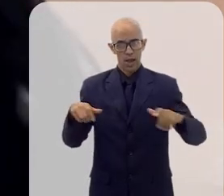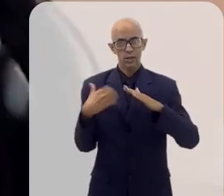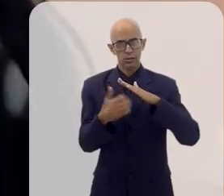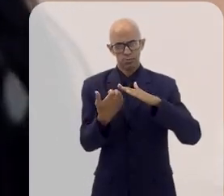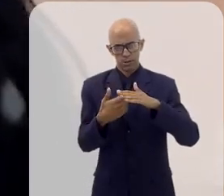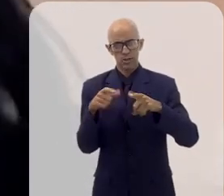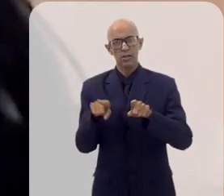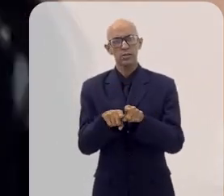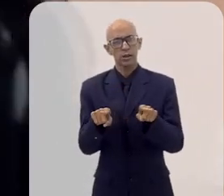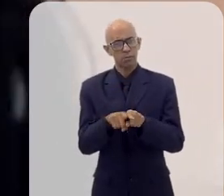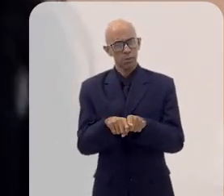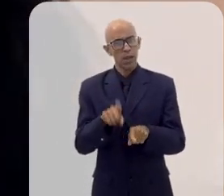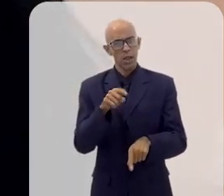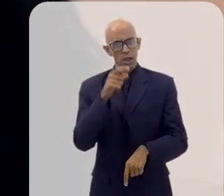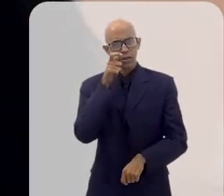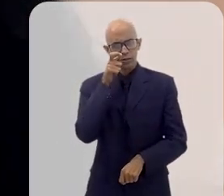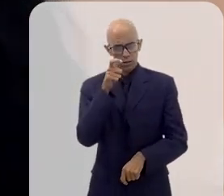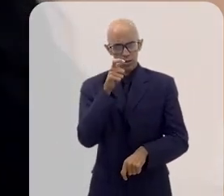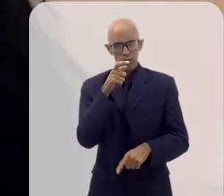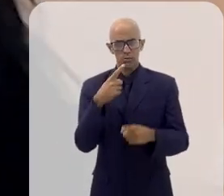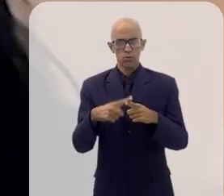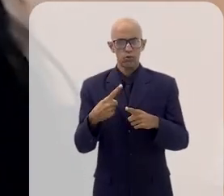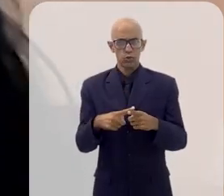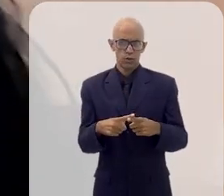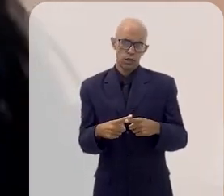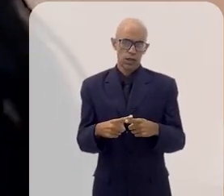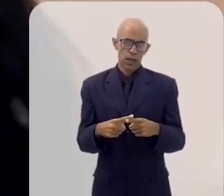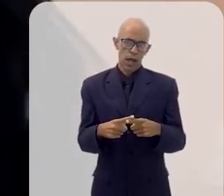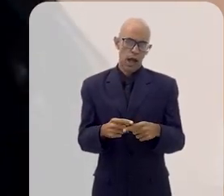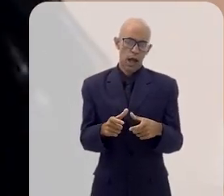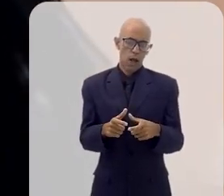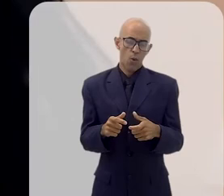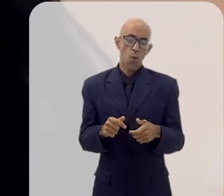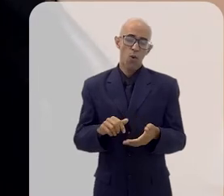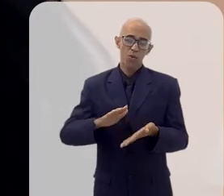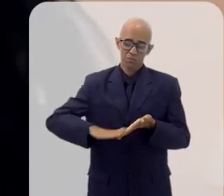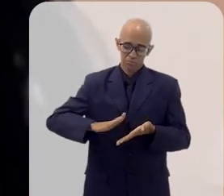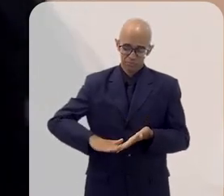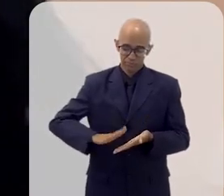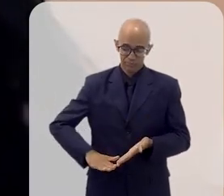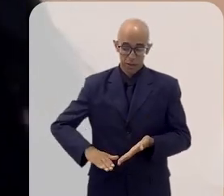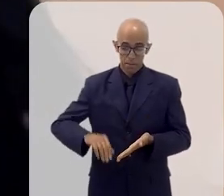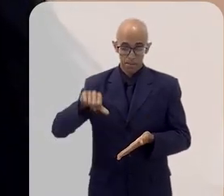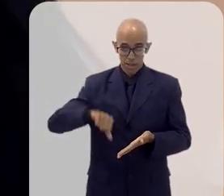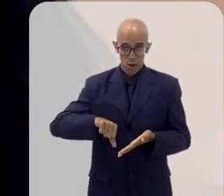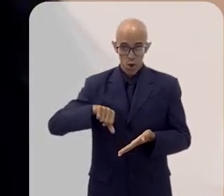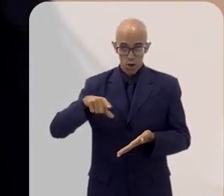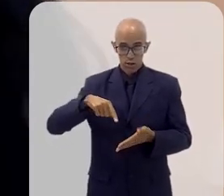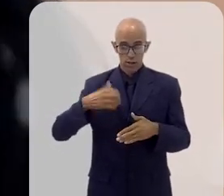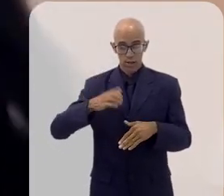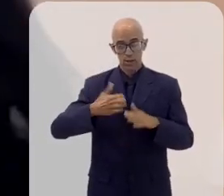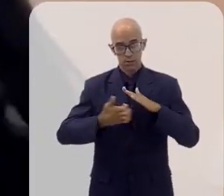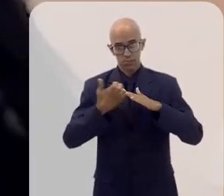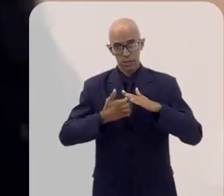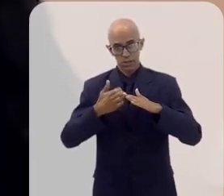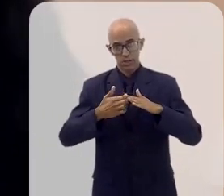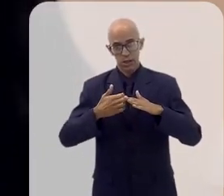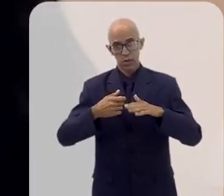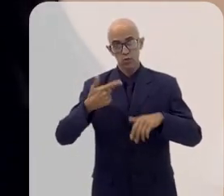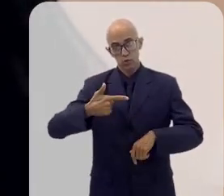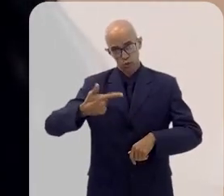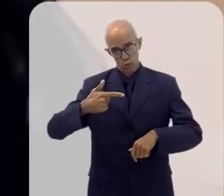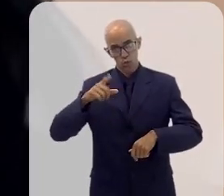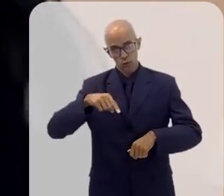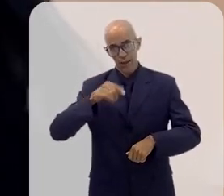As empresas também são muitíssimo interessadas, até porque hoje um dos maiores custos das empresas, o segundo maior custo é com a energia,